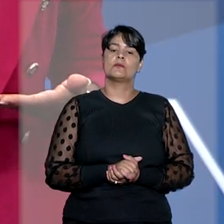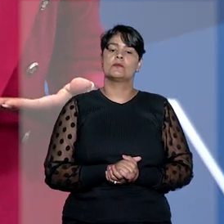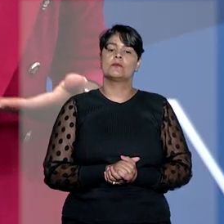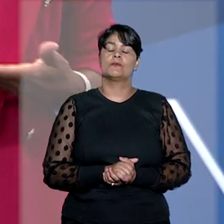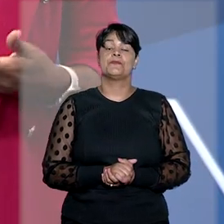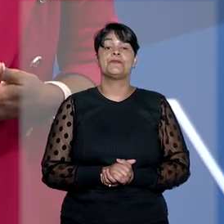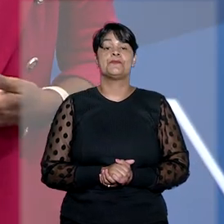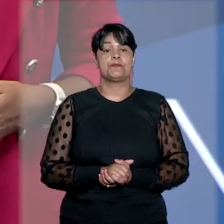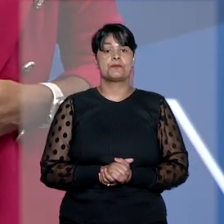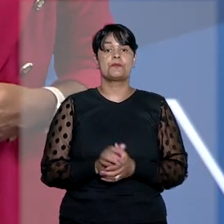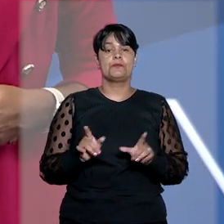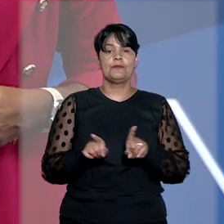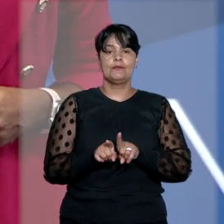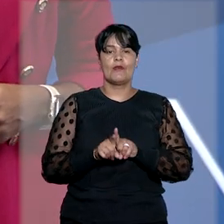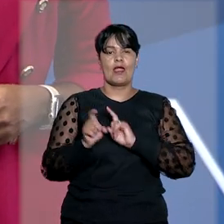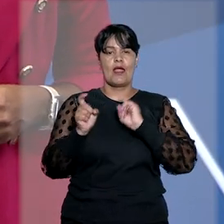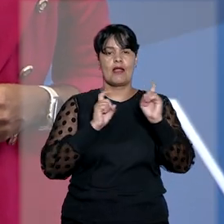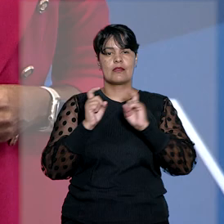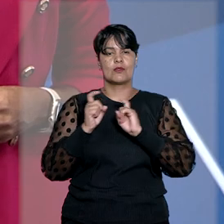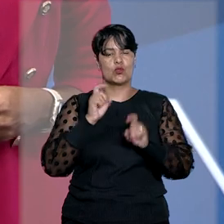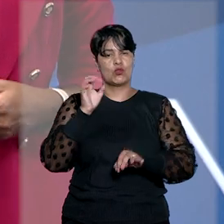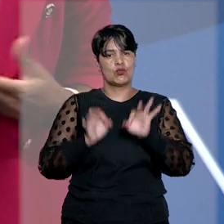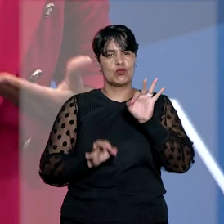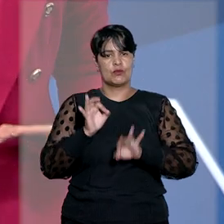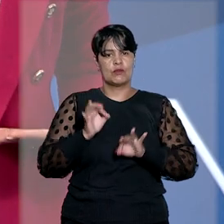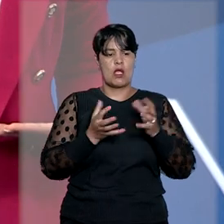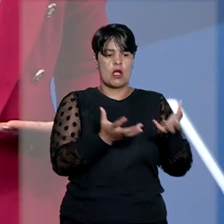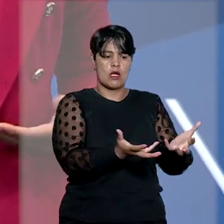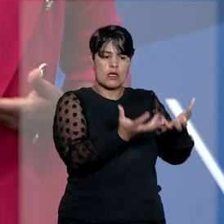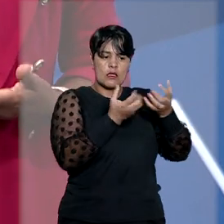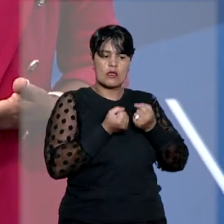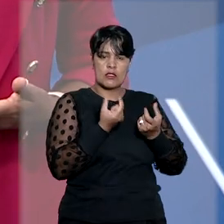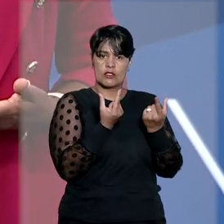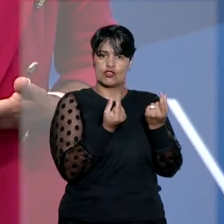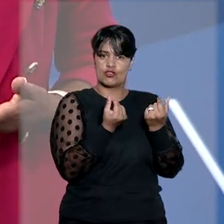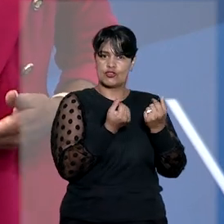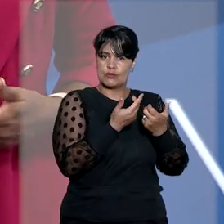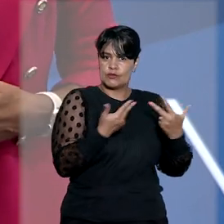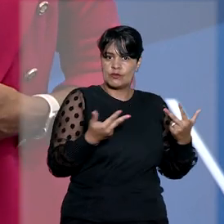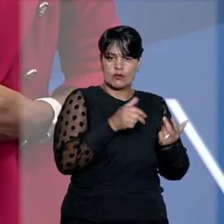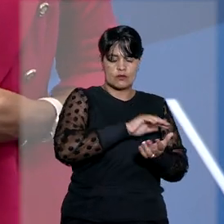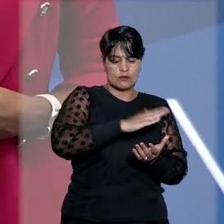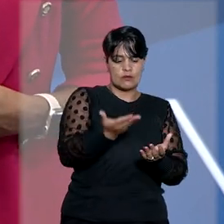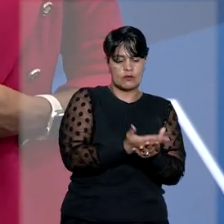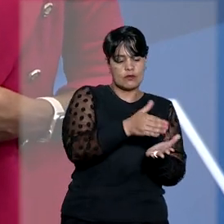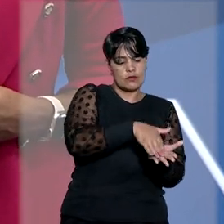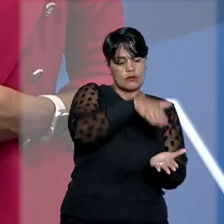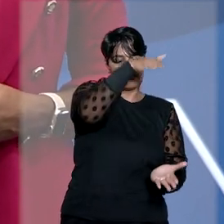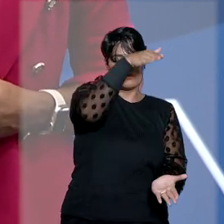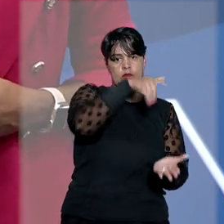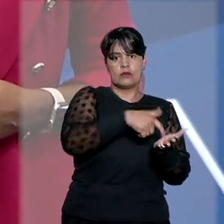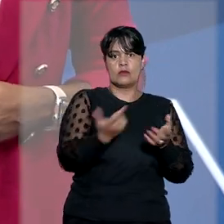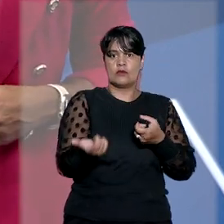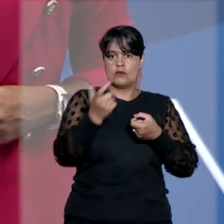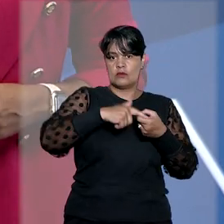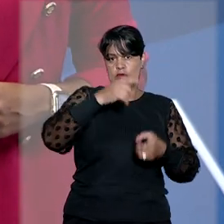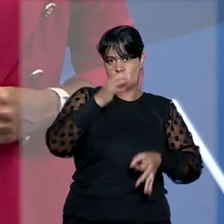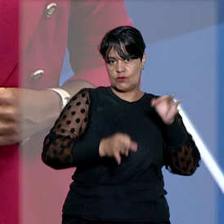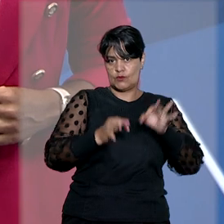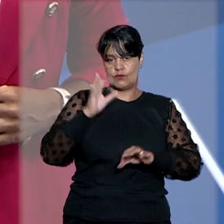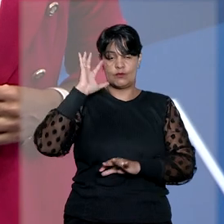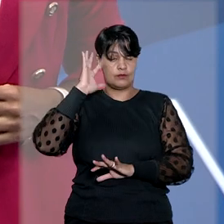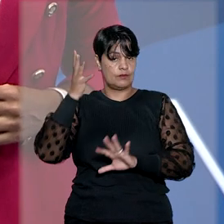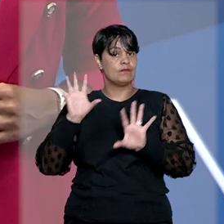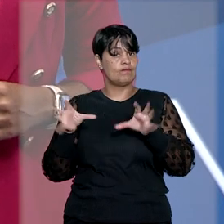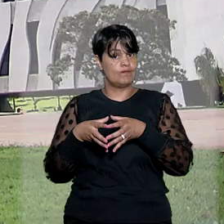judicial não tem direito ao recebimento de honorários de sucumbência em ações de recuperação judicial. A decisão é da